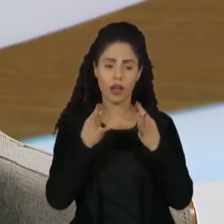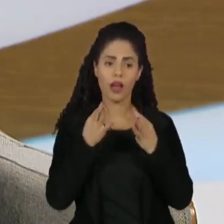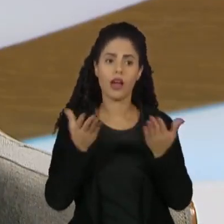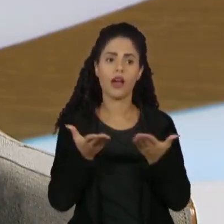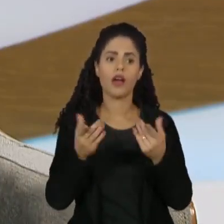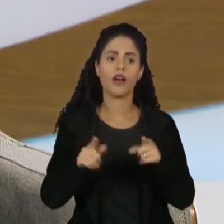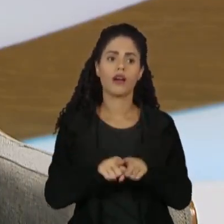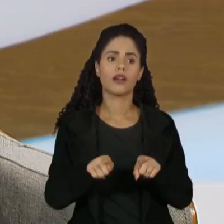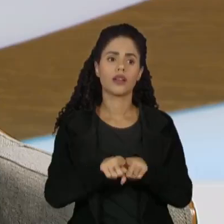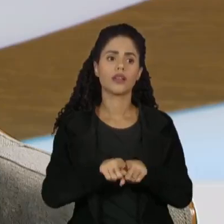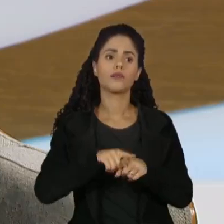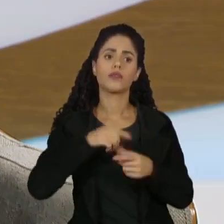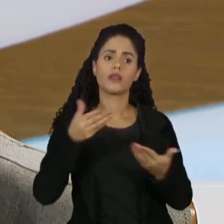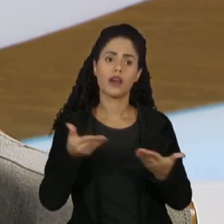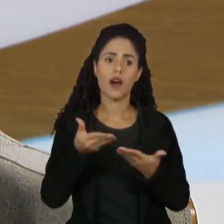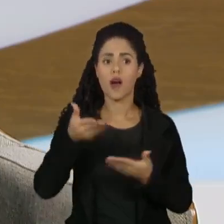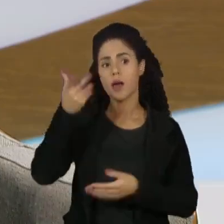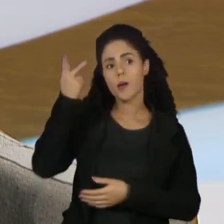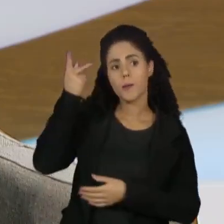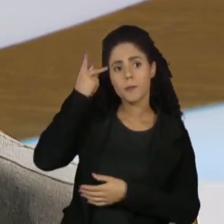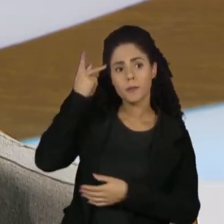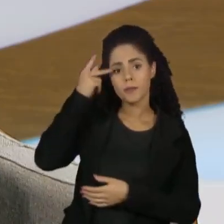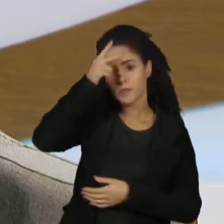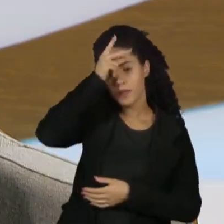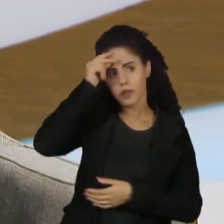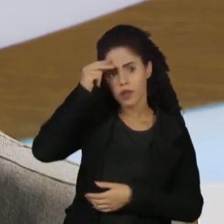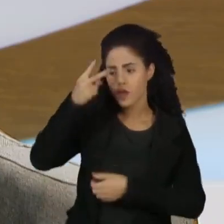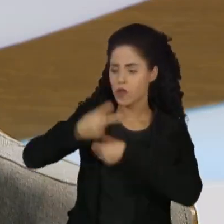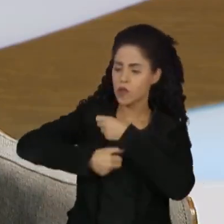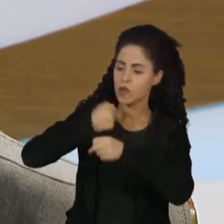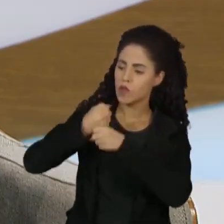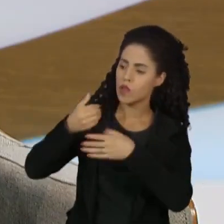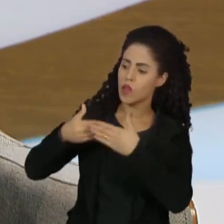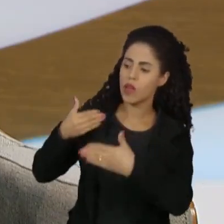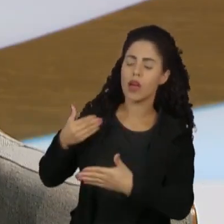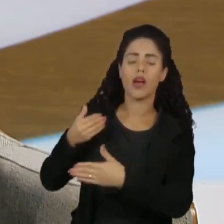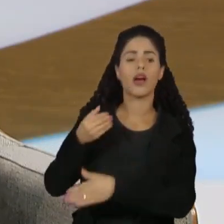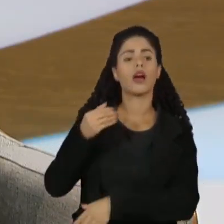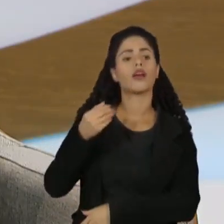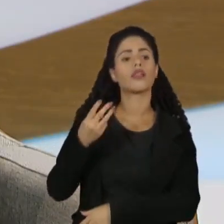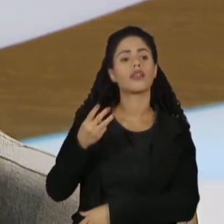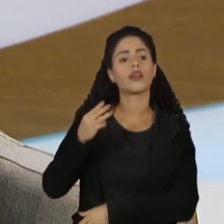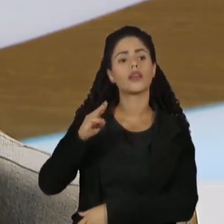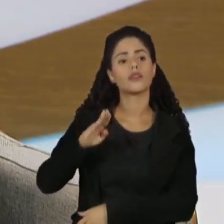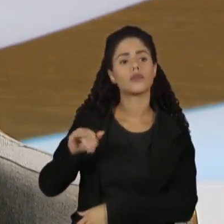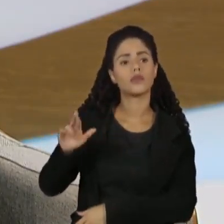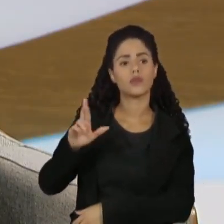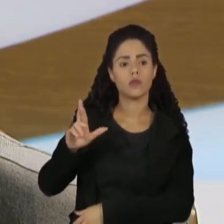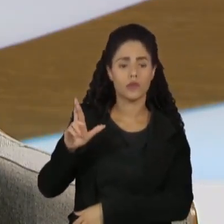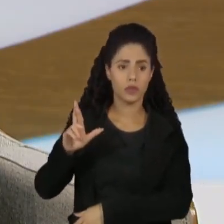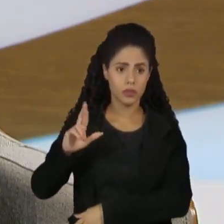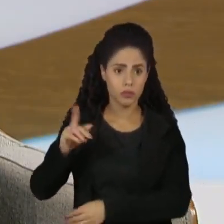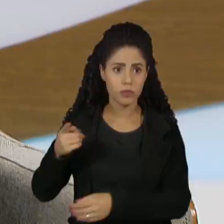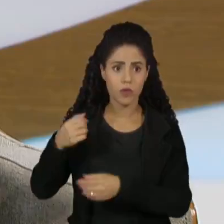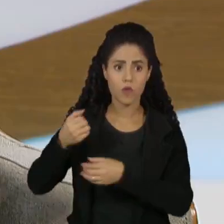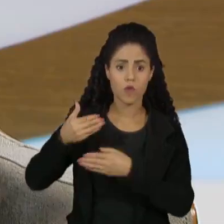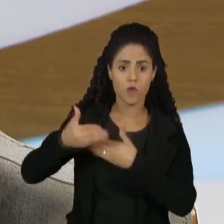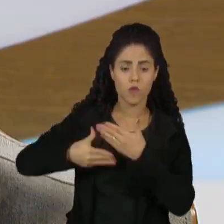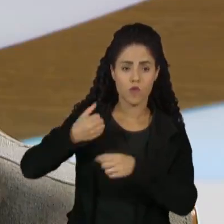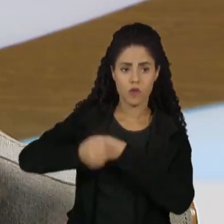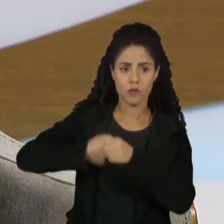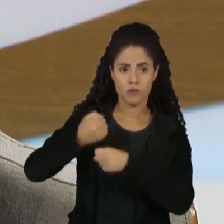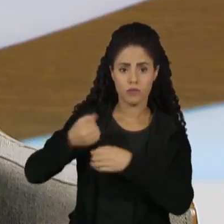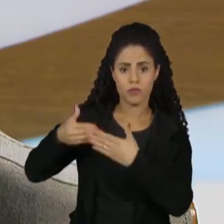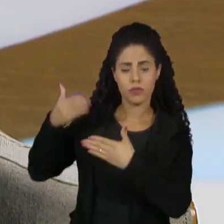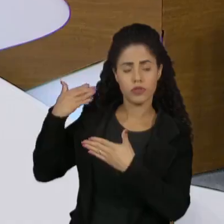questão fiscal. A Prefeitura teve, há dois anos, 3 bilhões de superávit primário. O ano passado